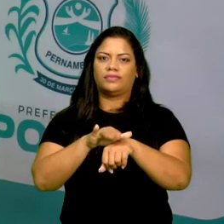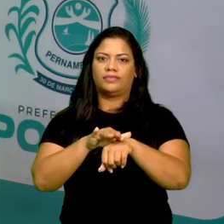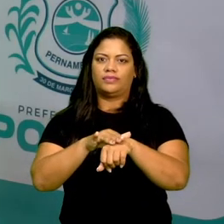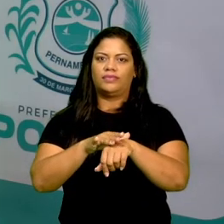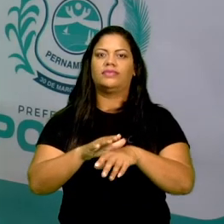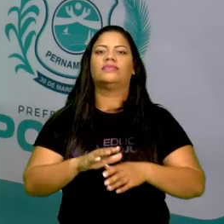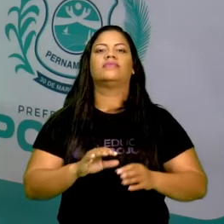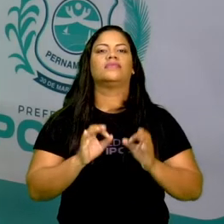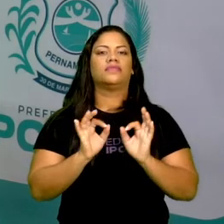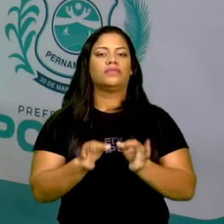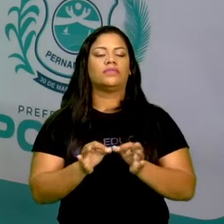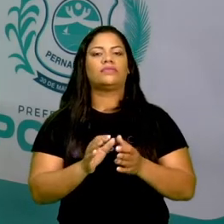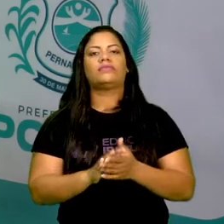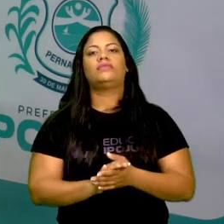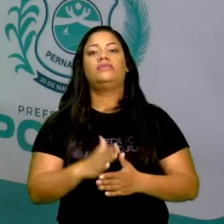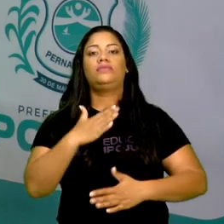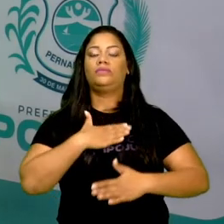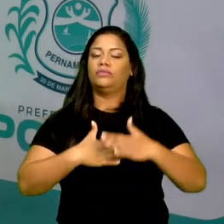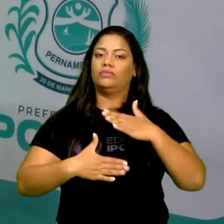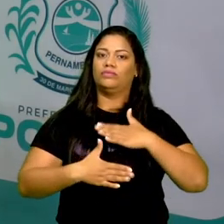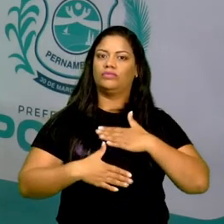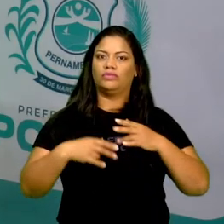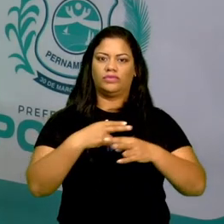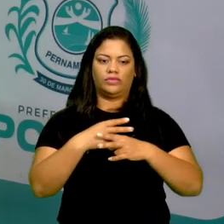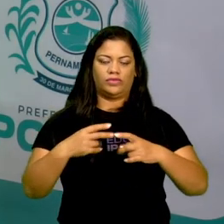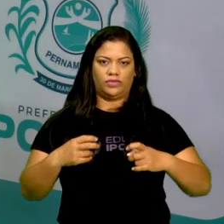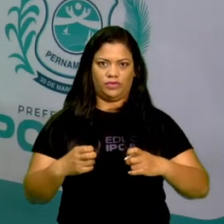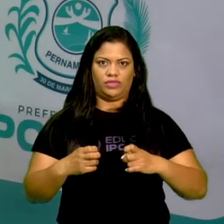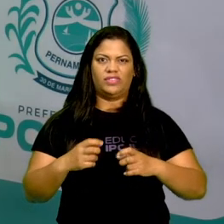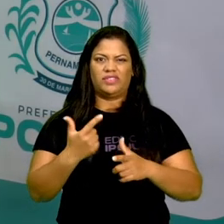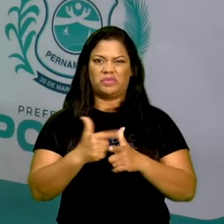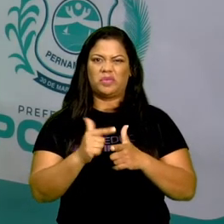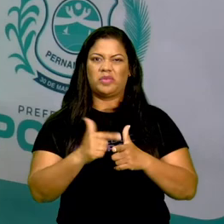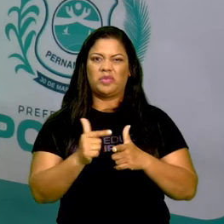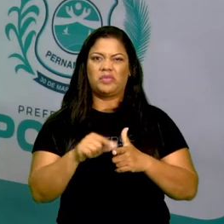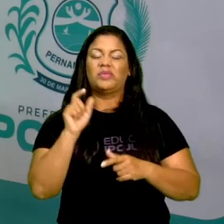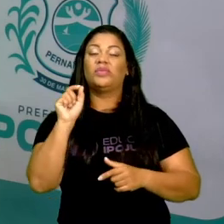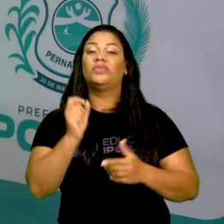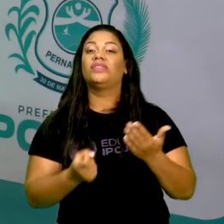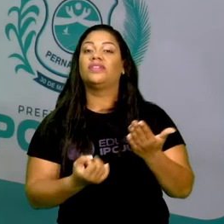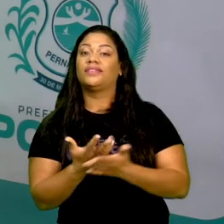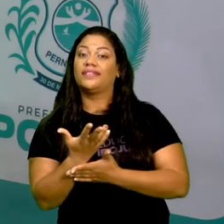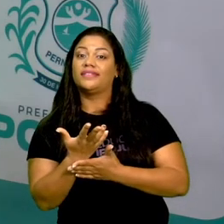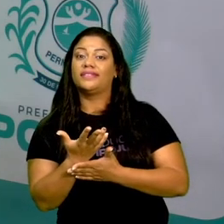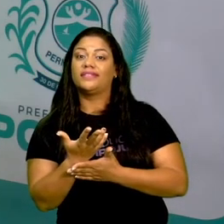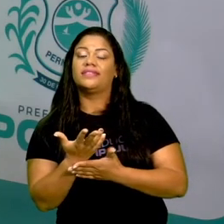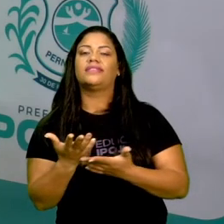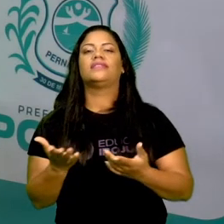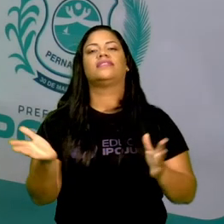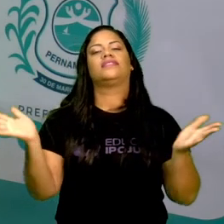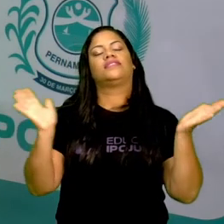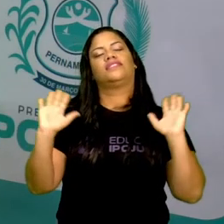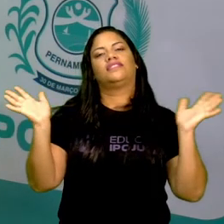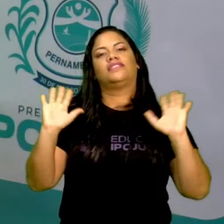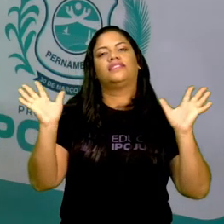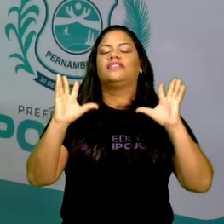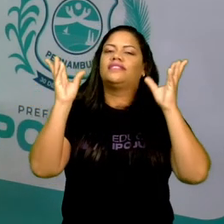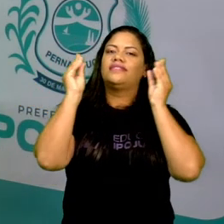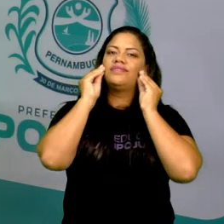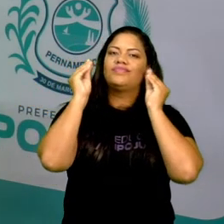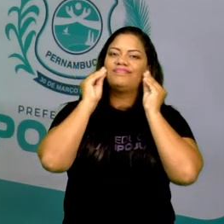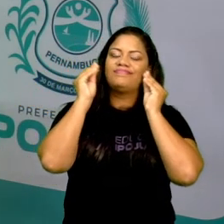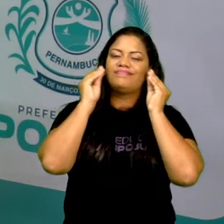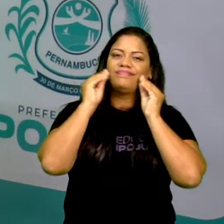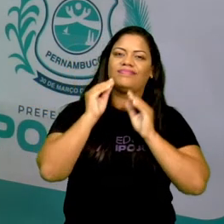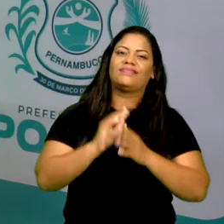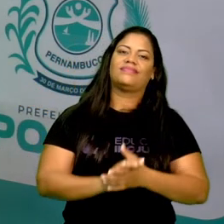sistema digestório. Se algum órgão parar, se algum órgão tiver com problema, o que é que acontece? Tá bom? Até a próxima aula. Um beijo